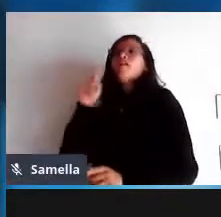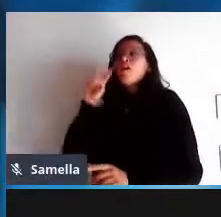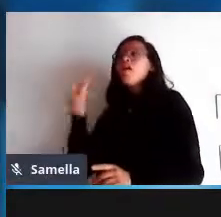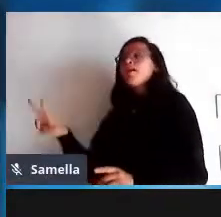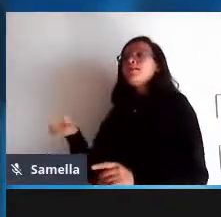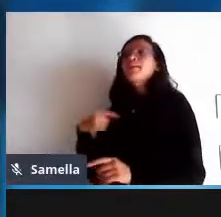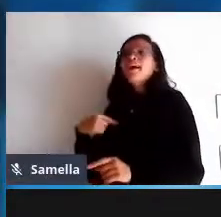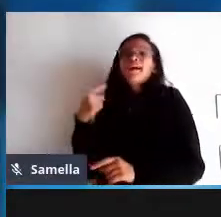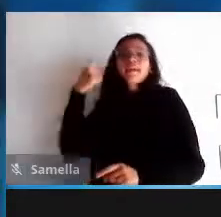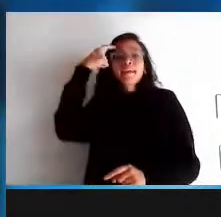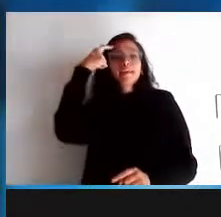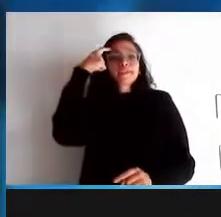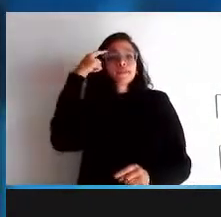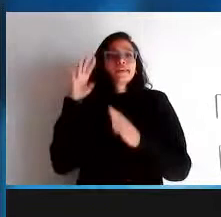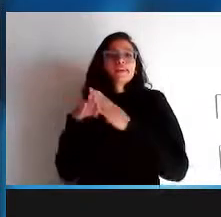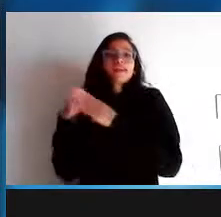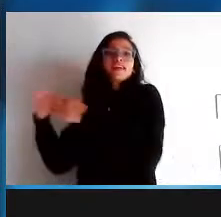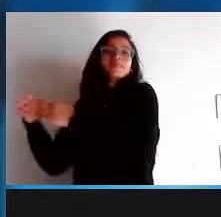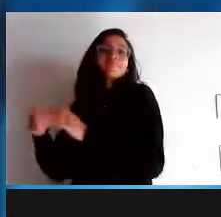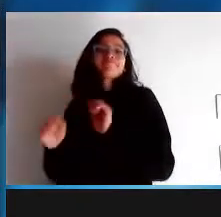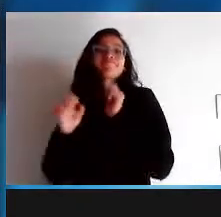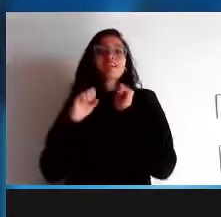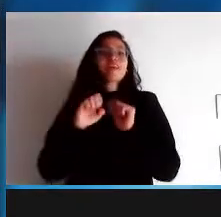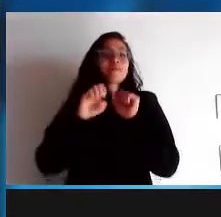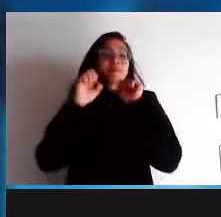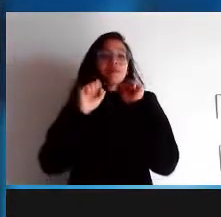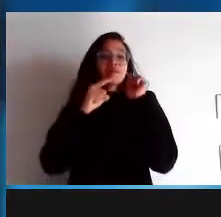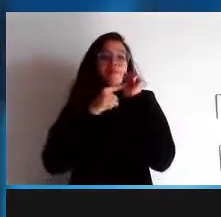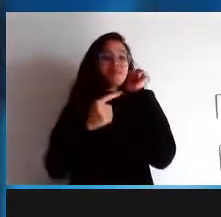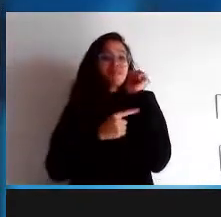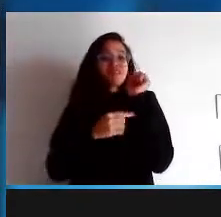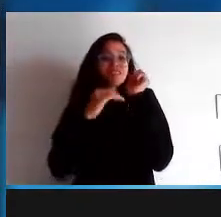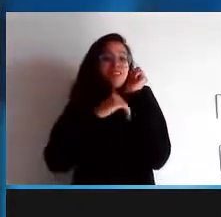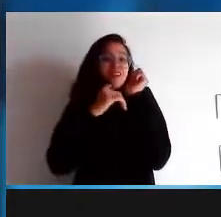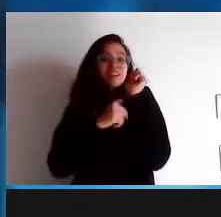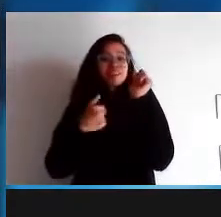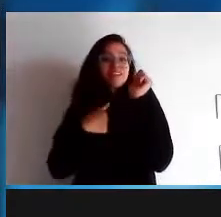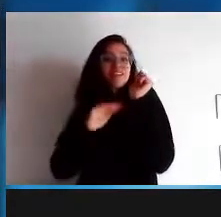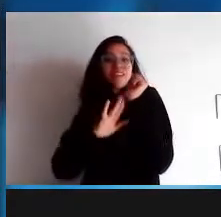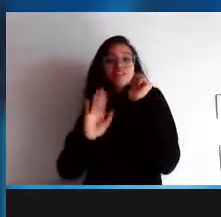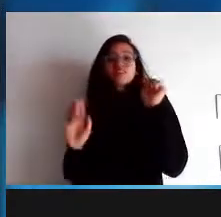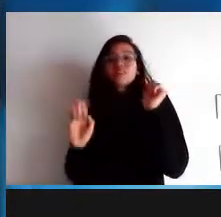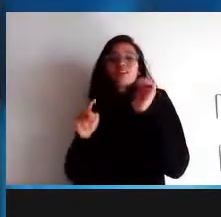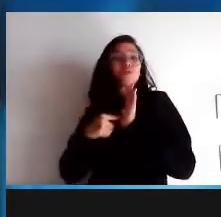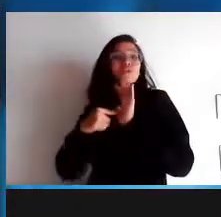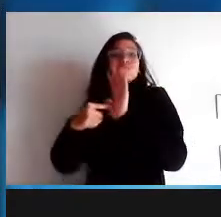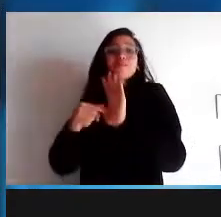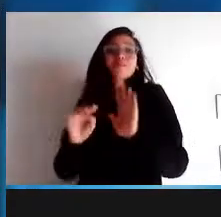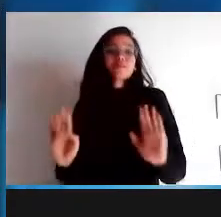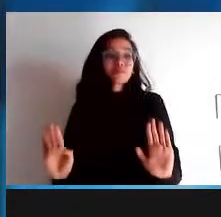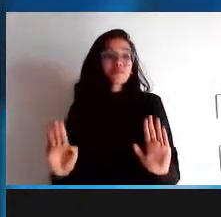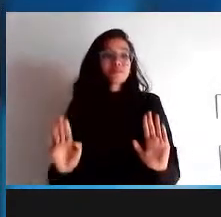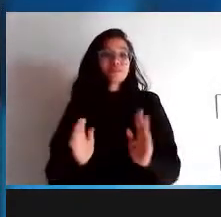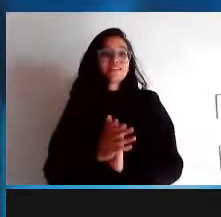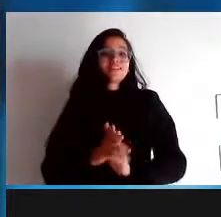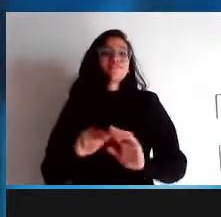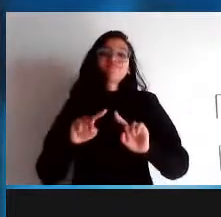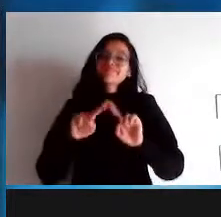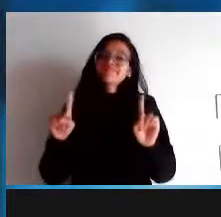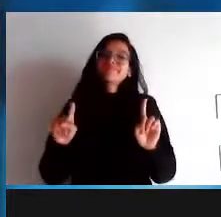de morte por causa sei lá de uma determinada de um determinado regime